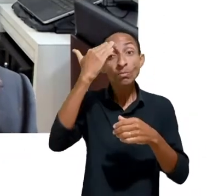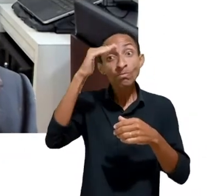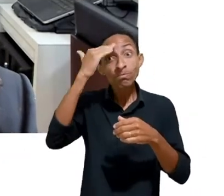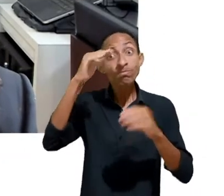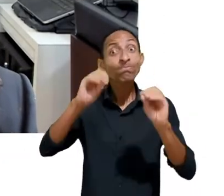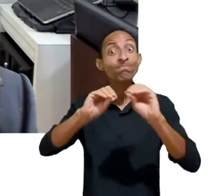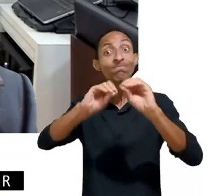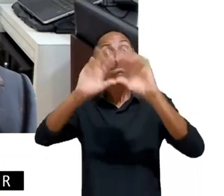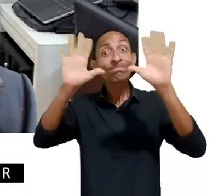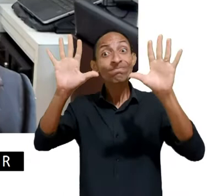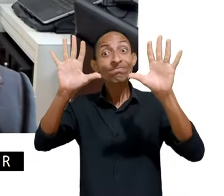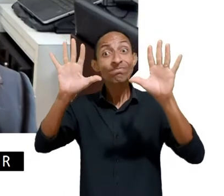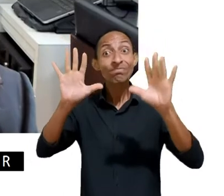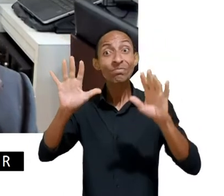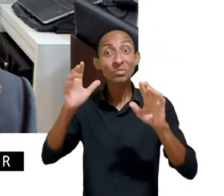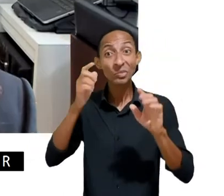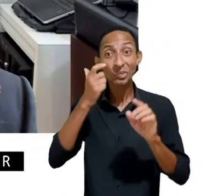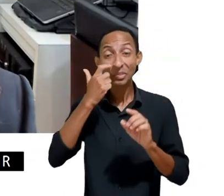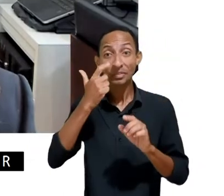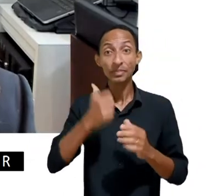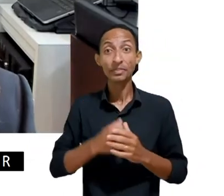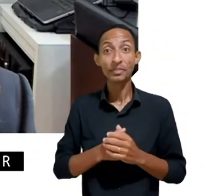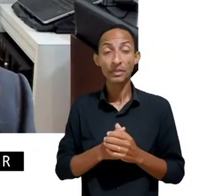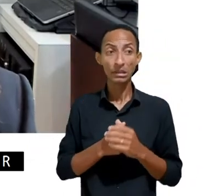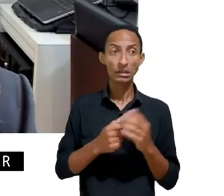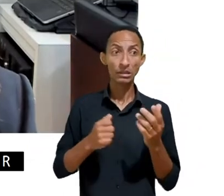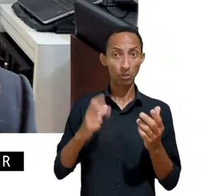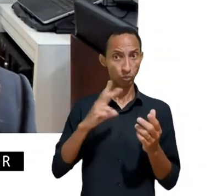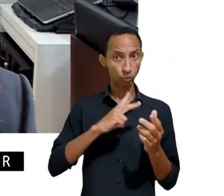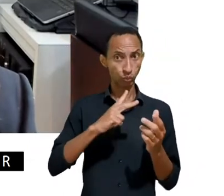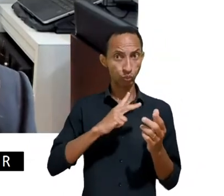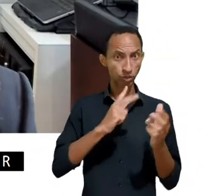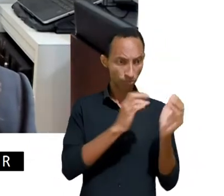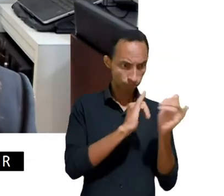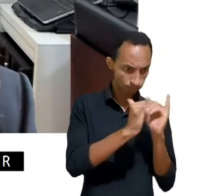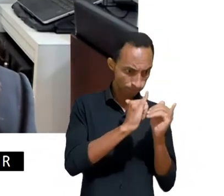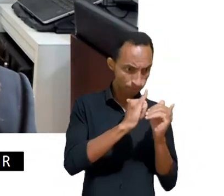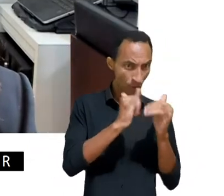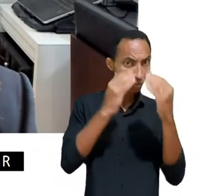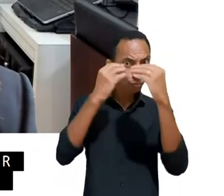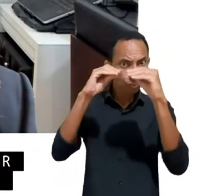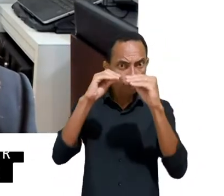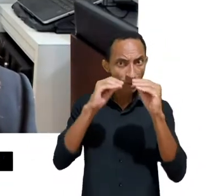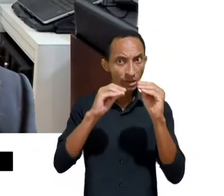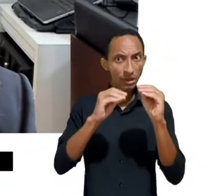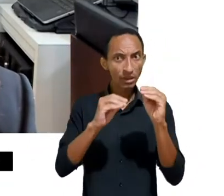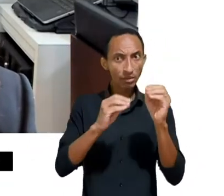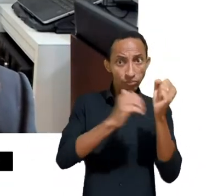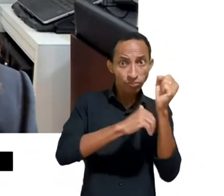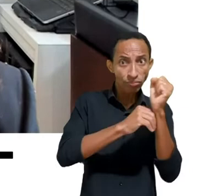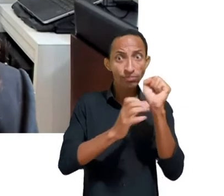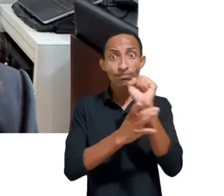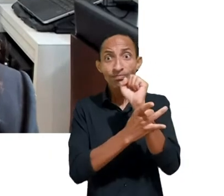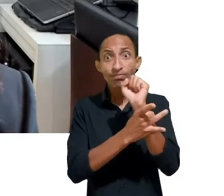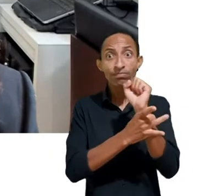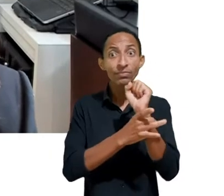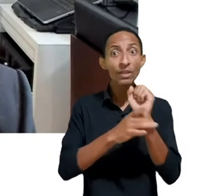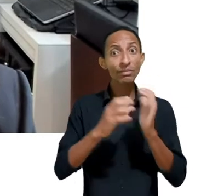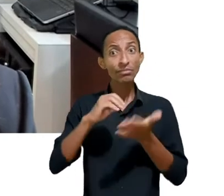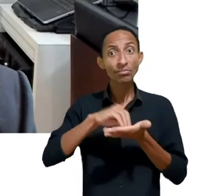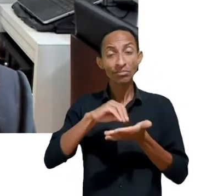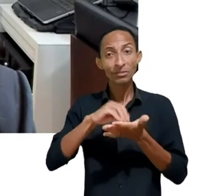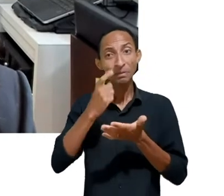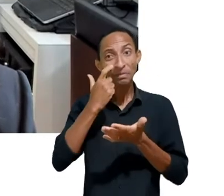cultura de privacidade, de proteção de dados, ela é pautada na questão do consentimento. E o